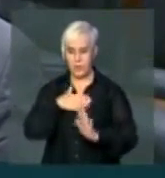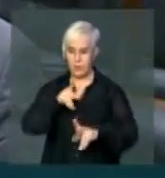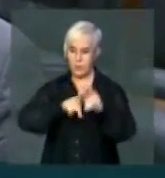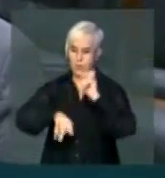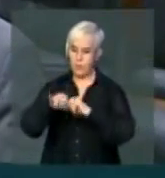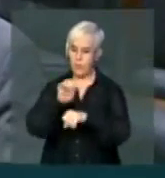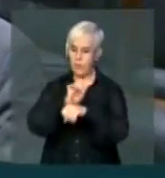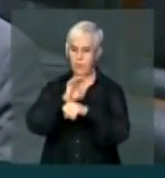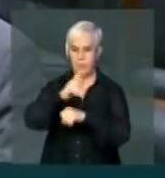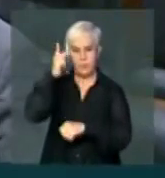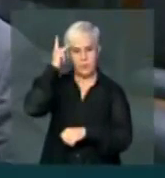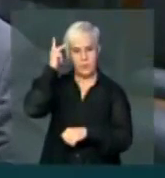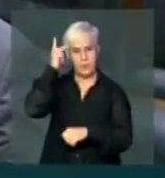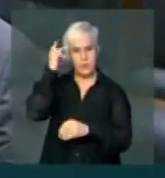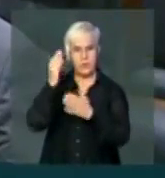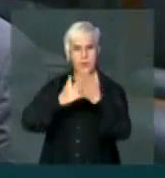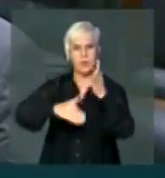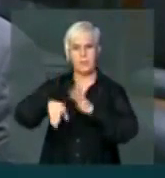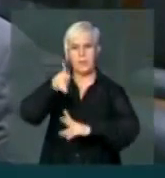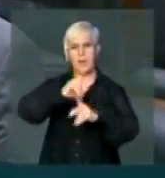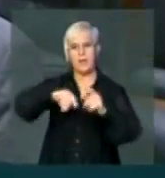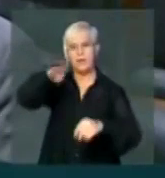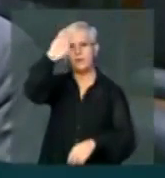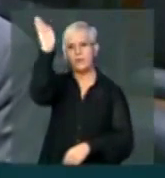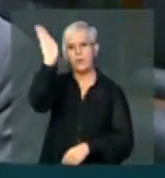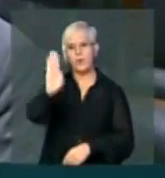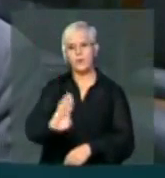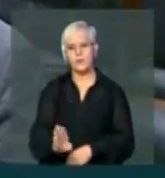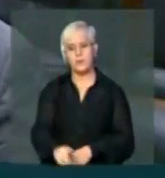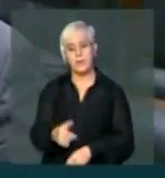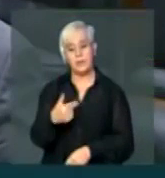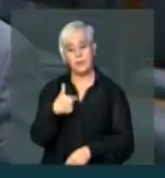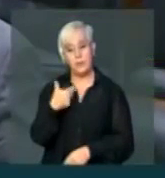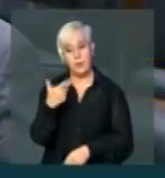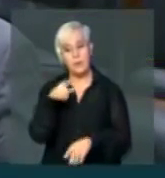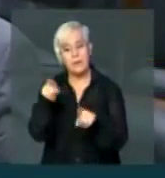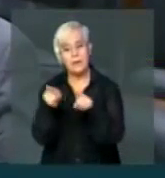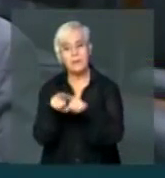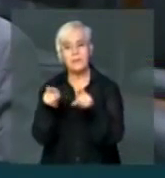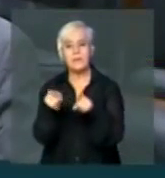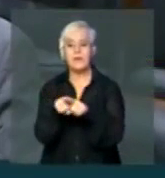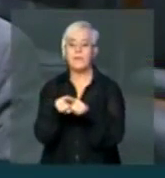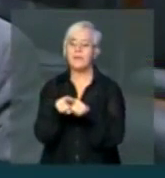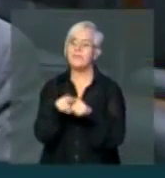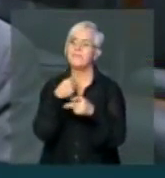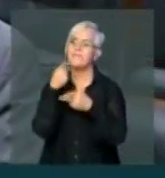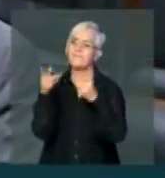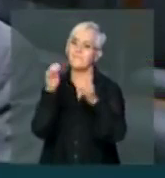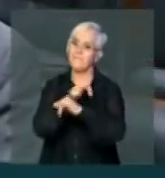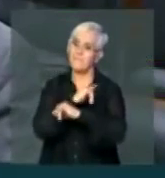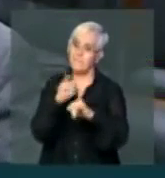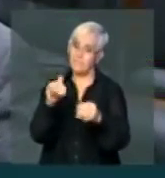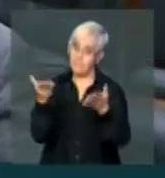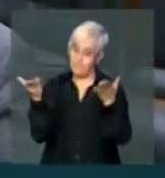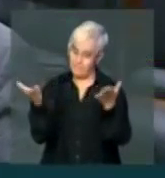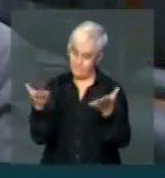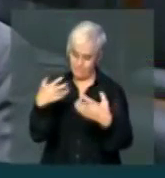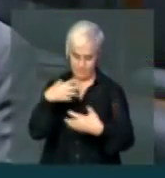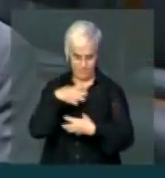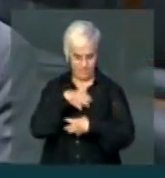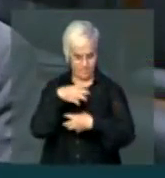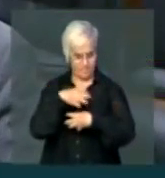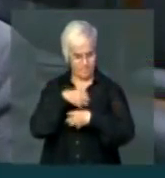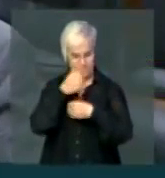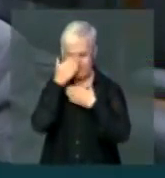de São Paulo e para todo o Brasil, eu quero também, Sr. Presidente, dizer aqui do meu sentimento